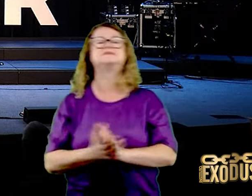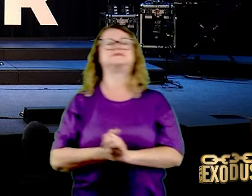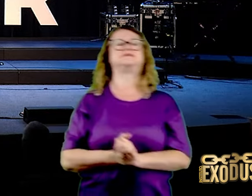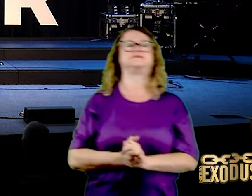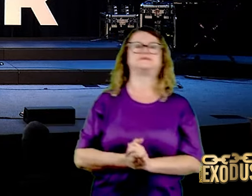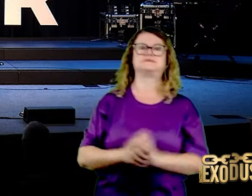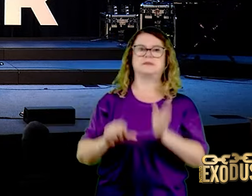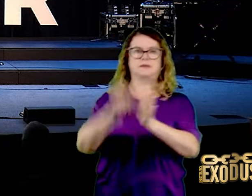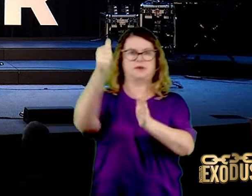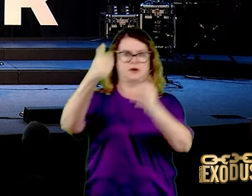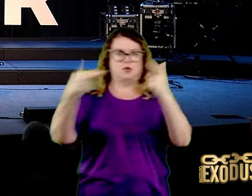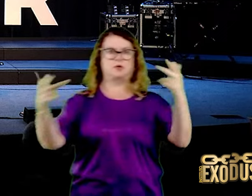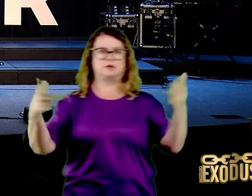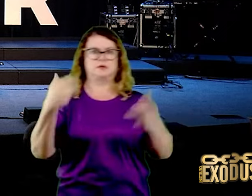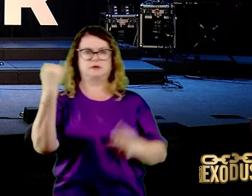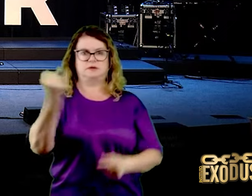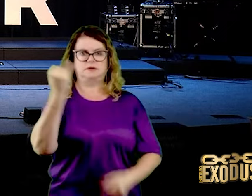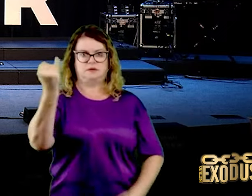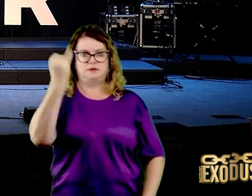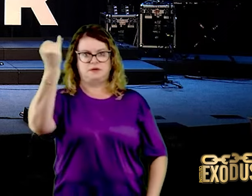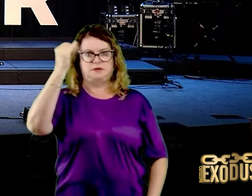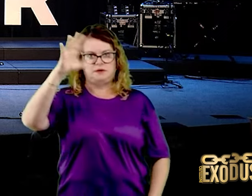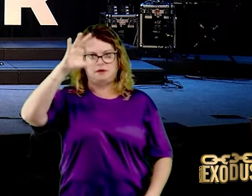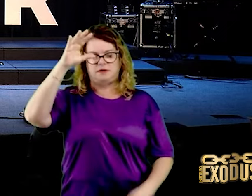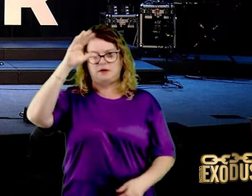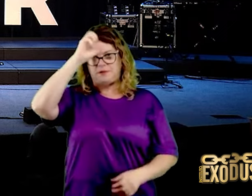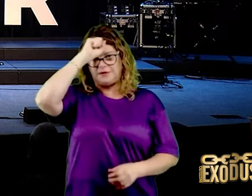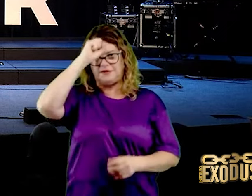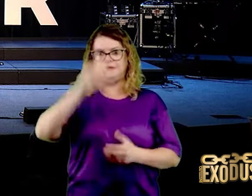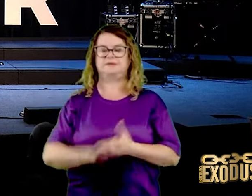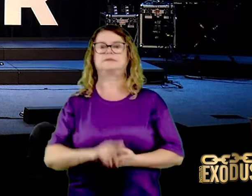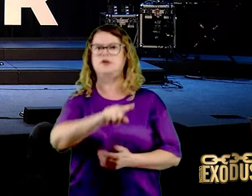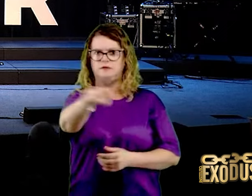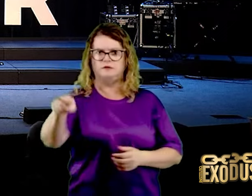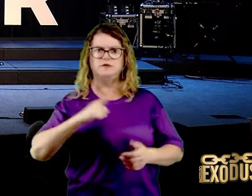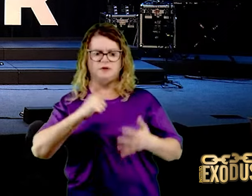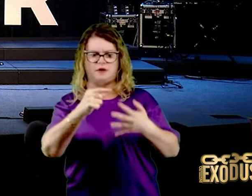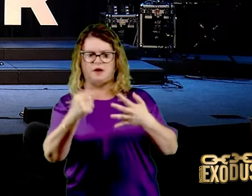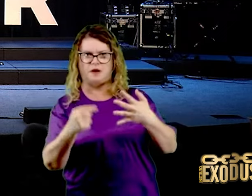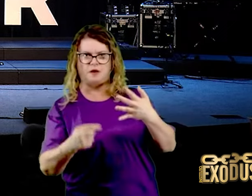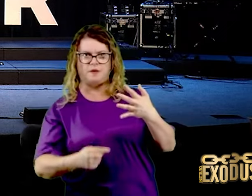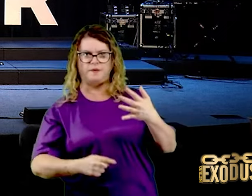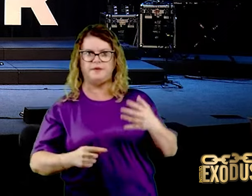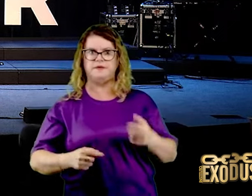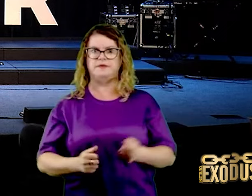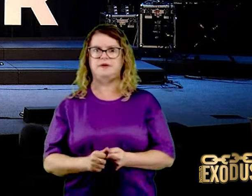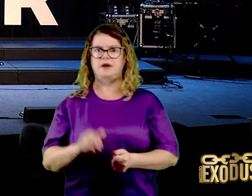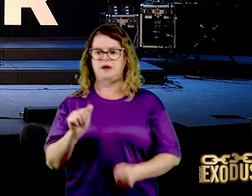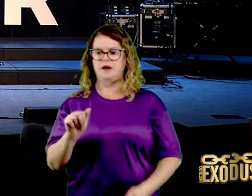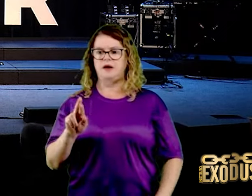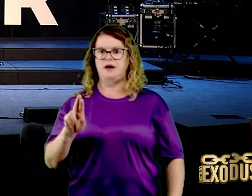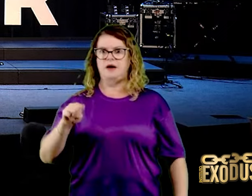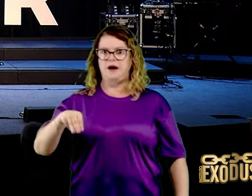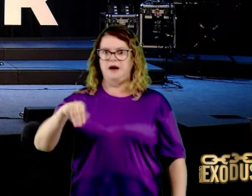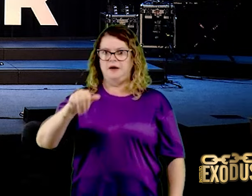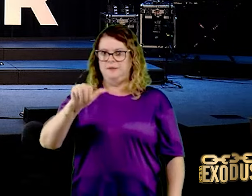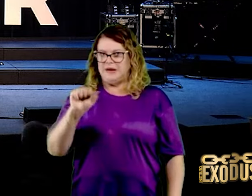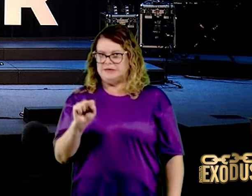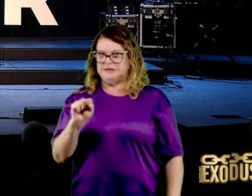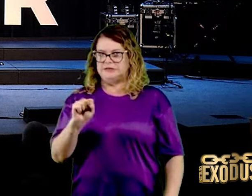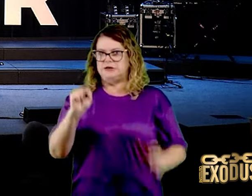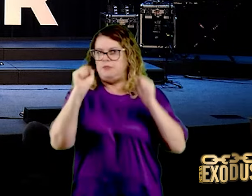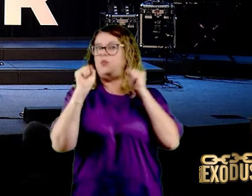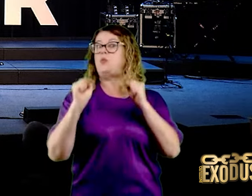Primeira coisa que você tem que entender. Você tem algumas armas, que são poderosas. Hoje o tema é armado até os neis.